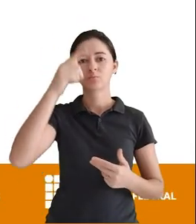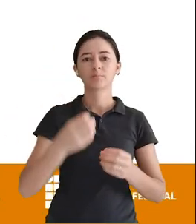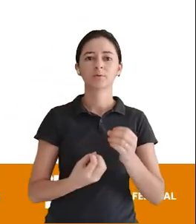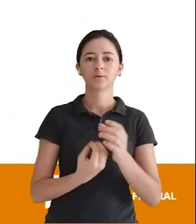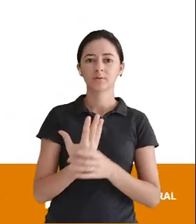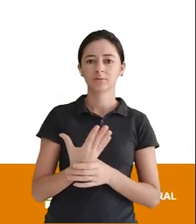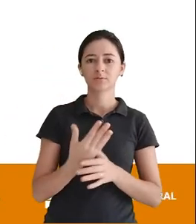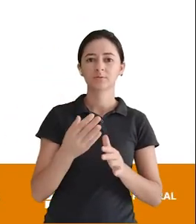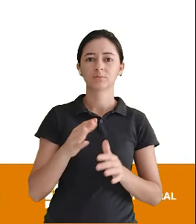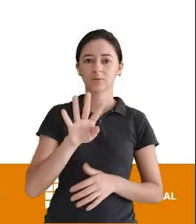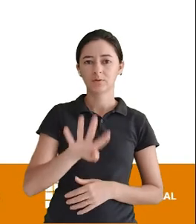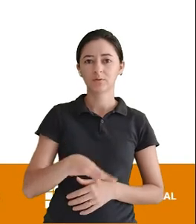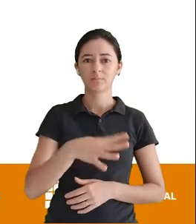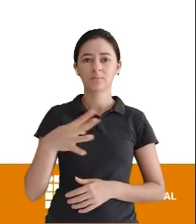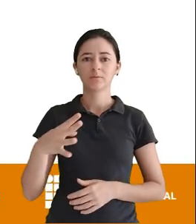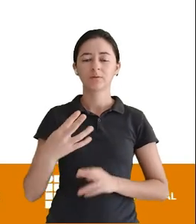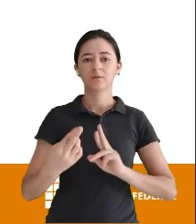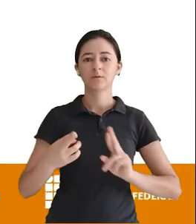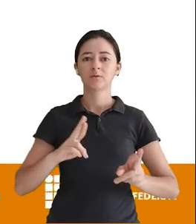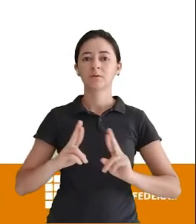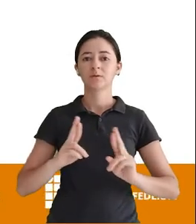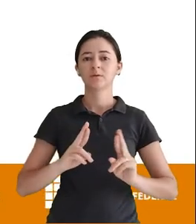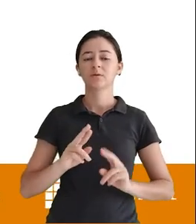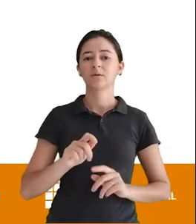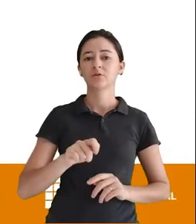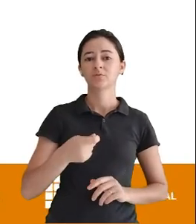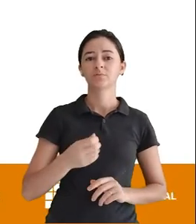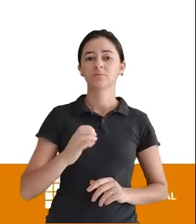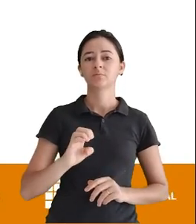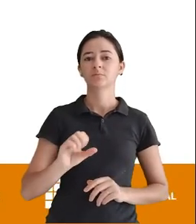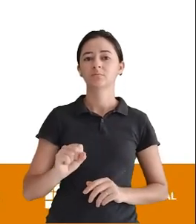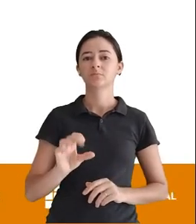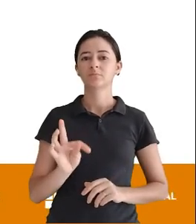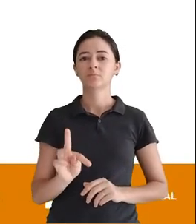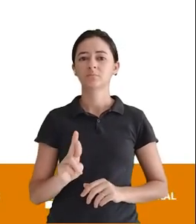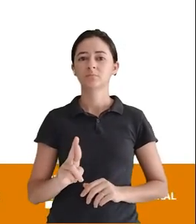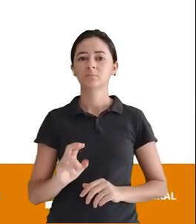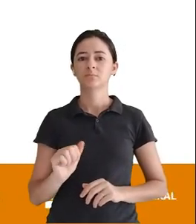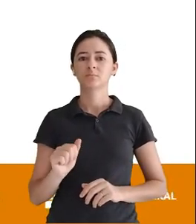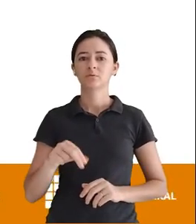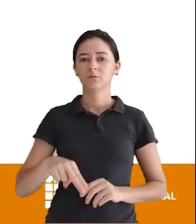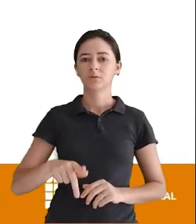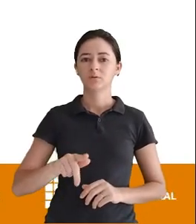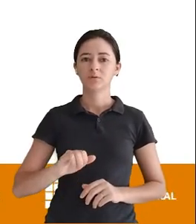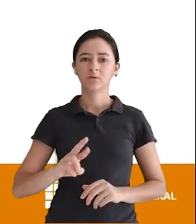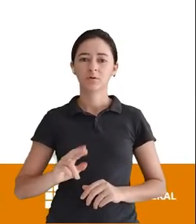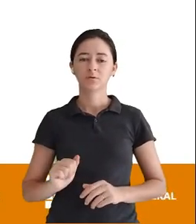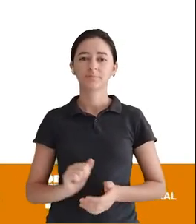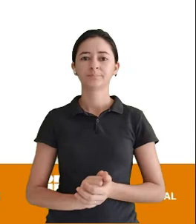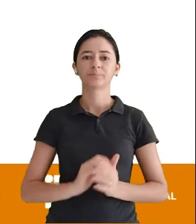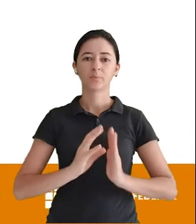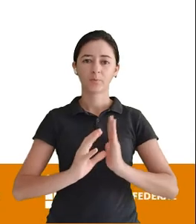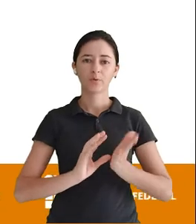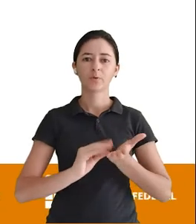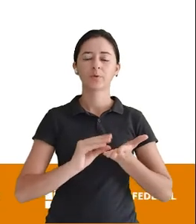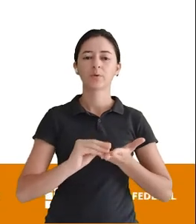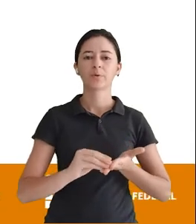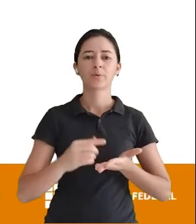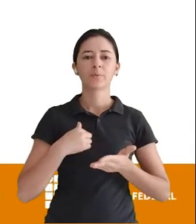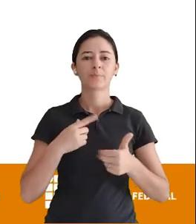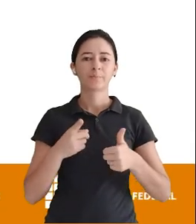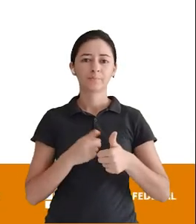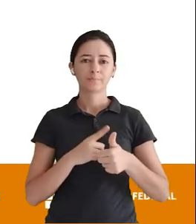criar as tabelas Relacionadas A chave das estrangeiras Só que agora Invertida Lá no banco de dados Eu primeiro Eu precisava